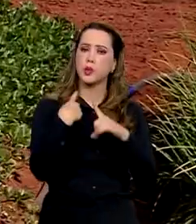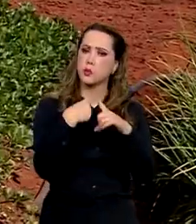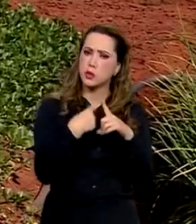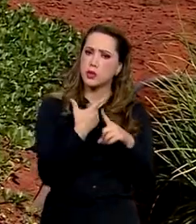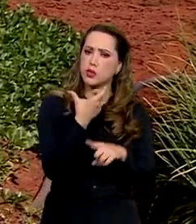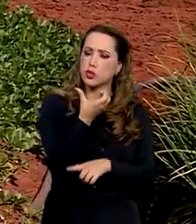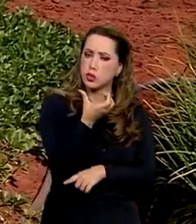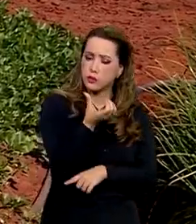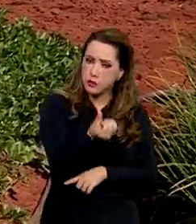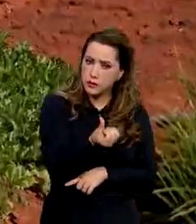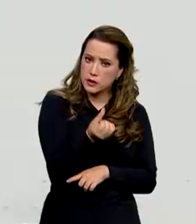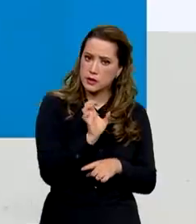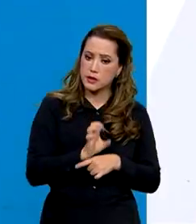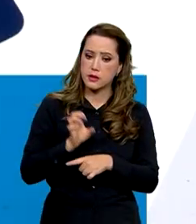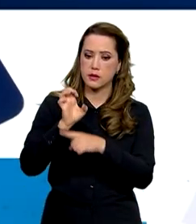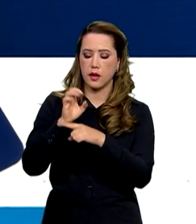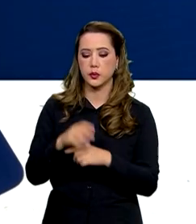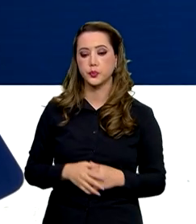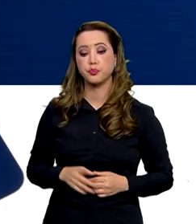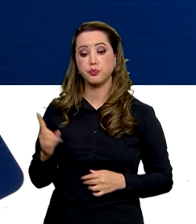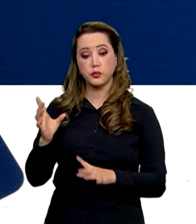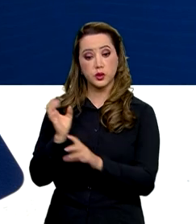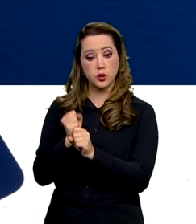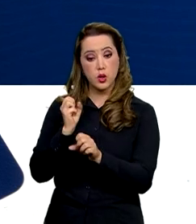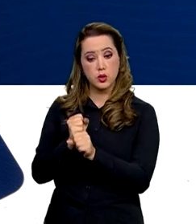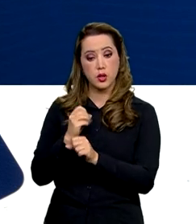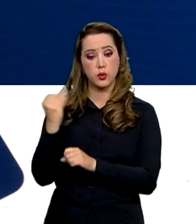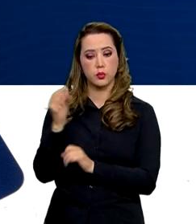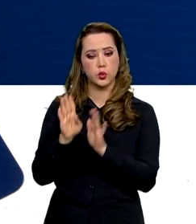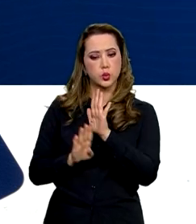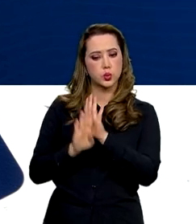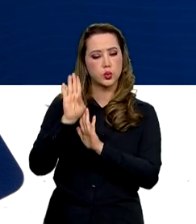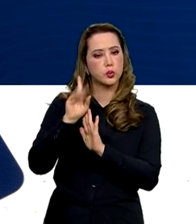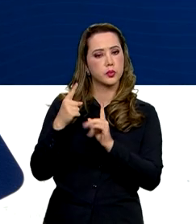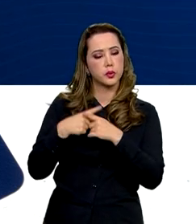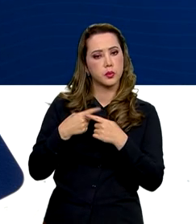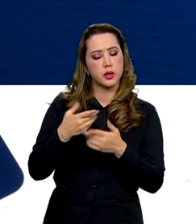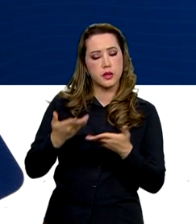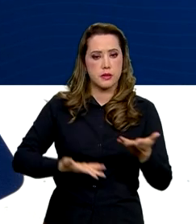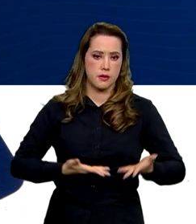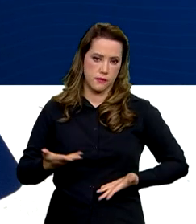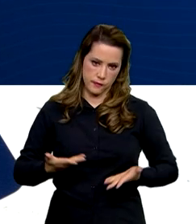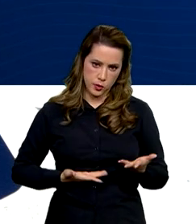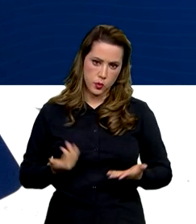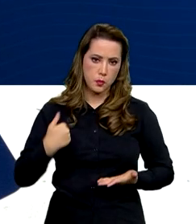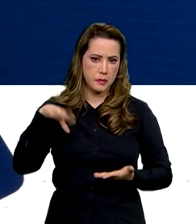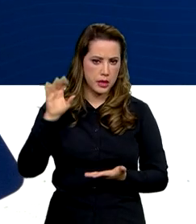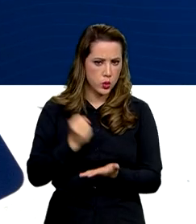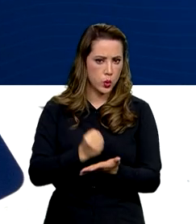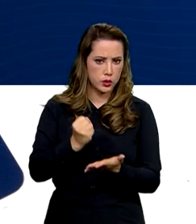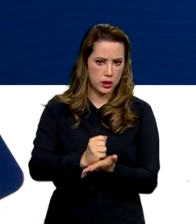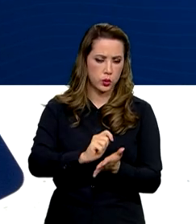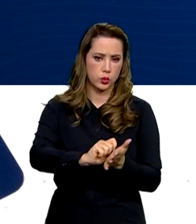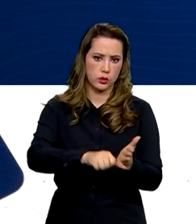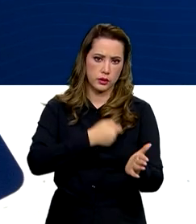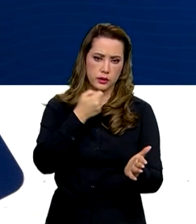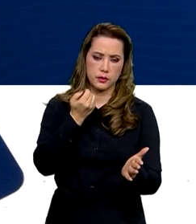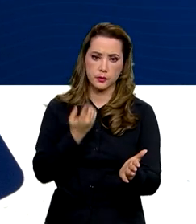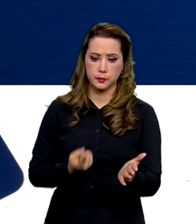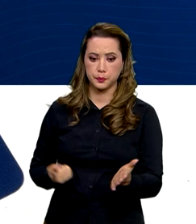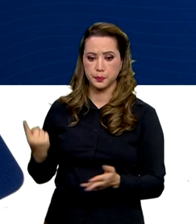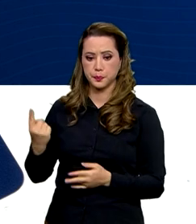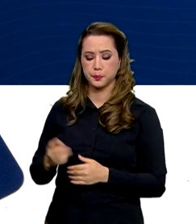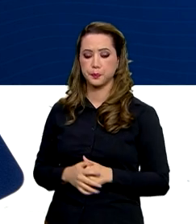unidades da Federação. O saldo foi puxado pelo setor de serviços, com mais de 56 mil empregos